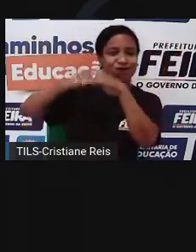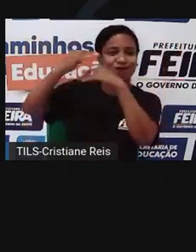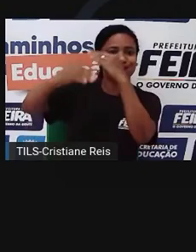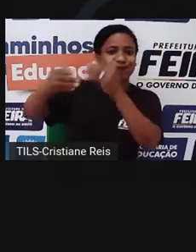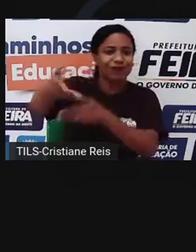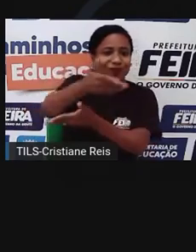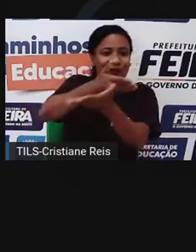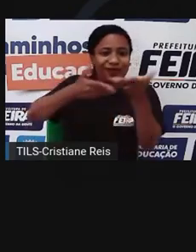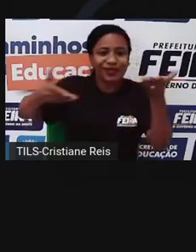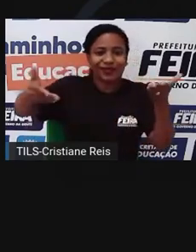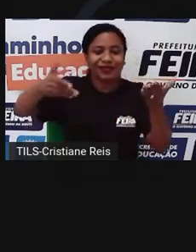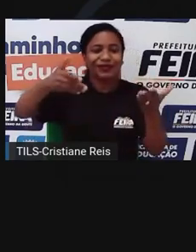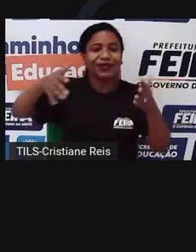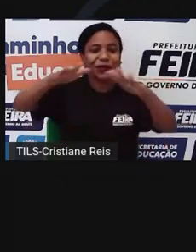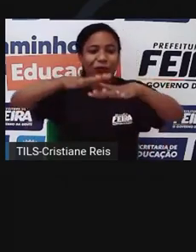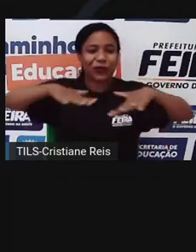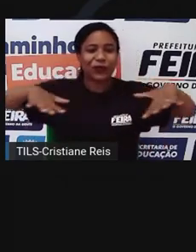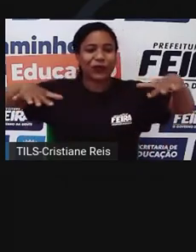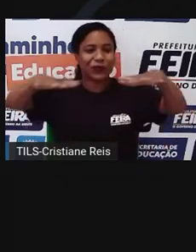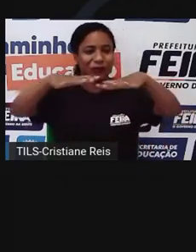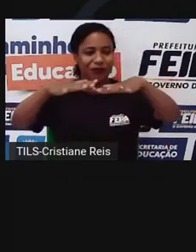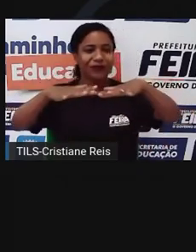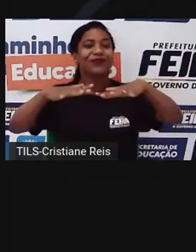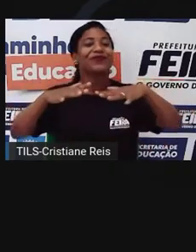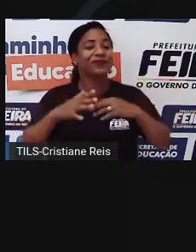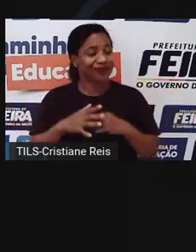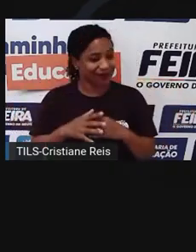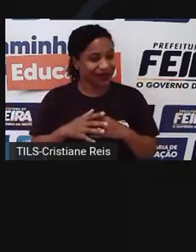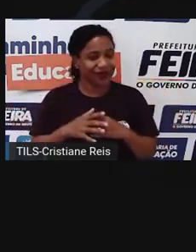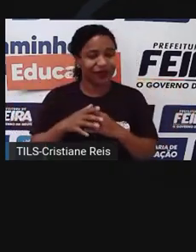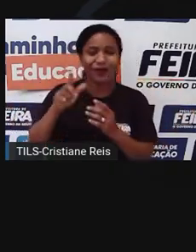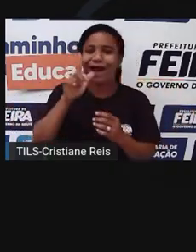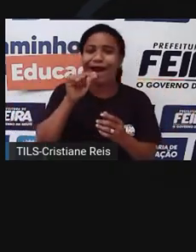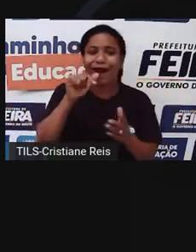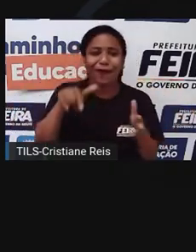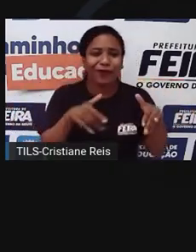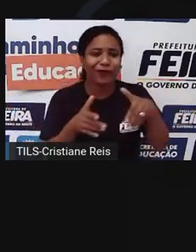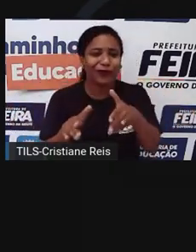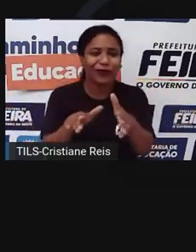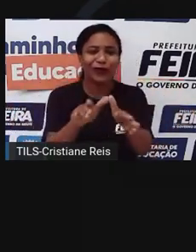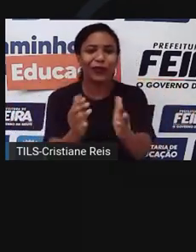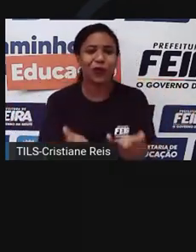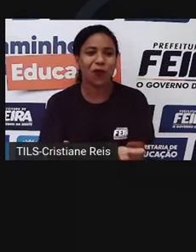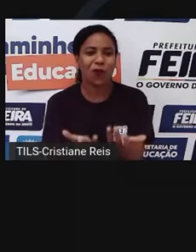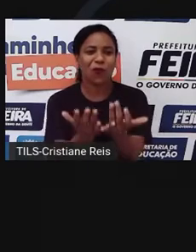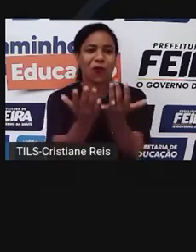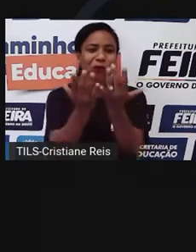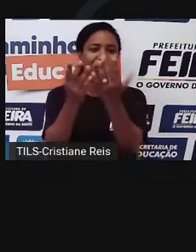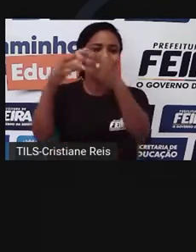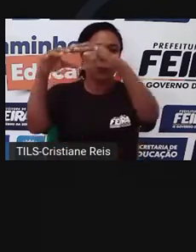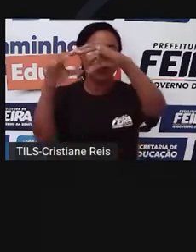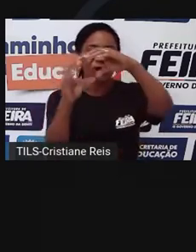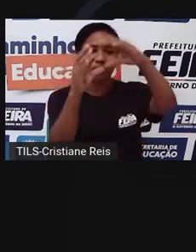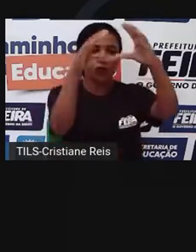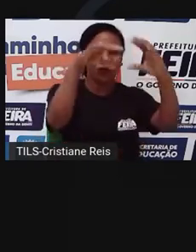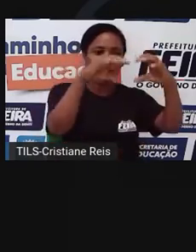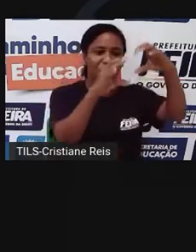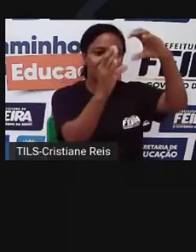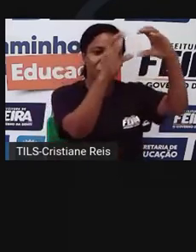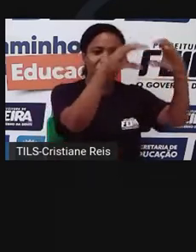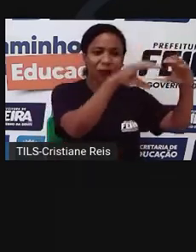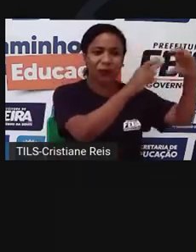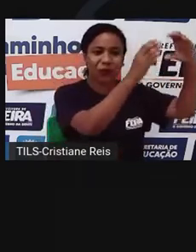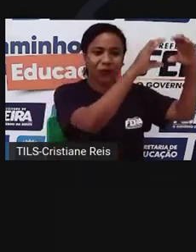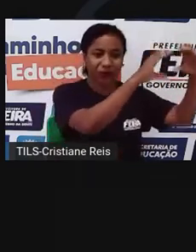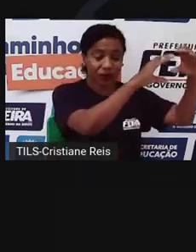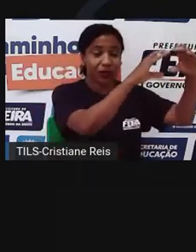produz um fenômeno que ficou conhecido popularmente por rios voadores que explicam o mistério da região que vai de Cuiabá a Buenos